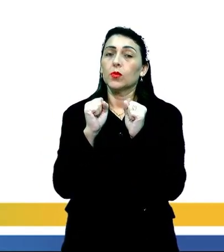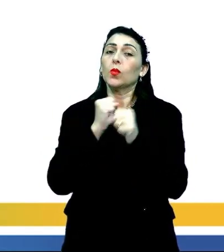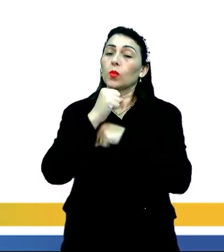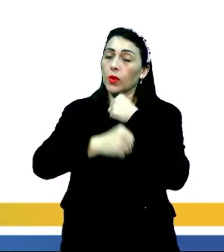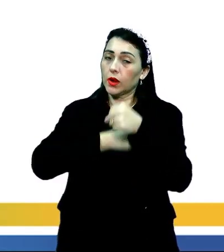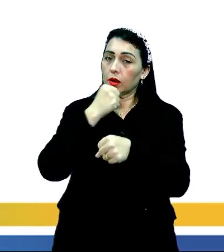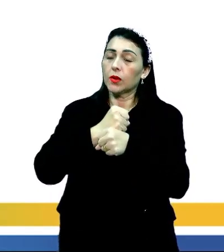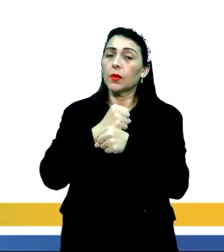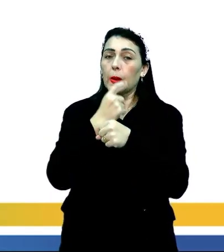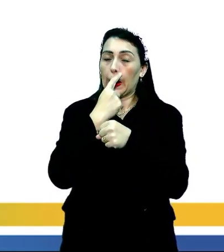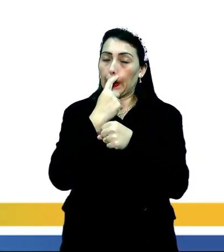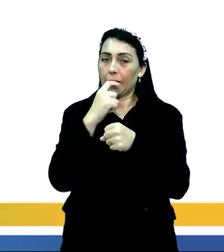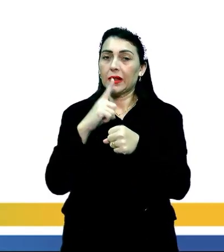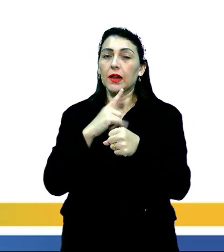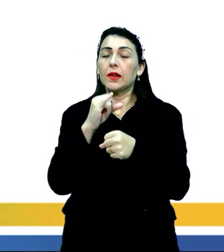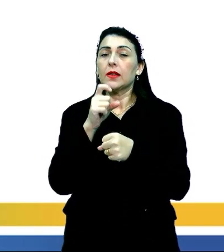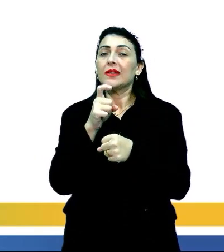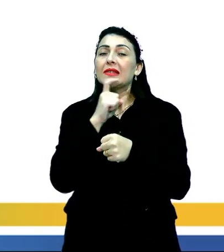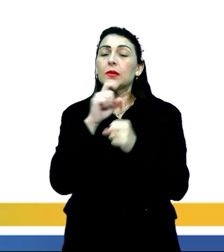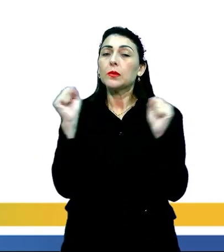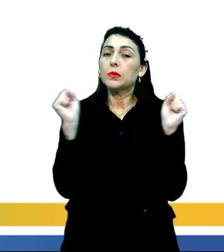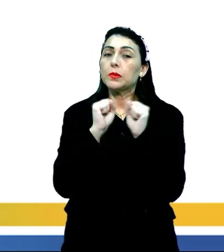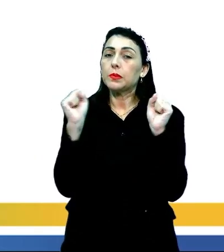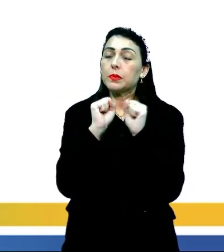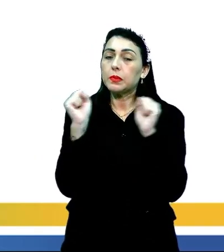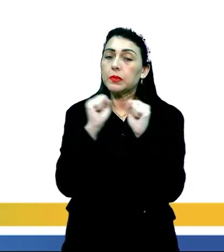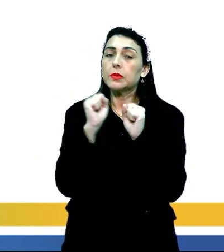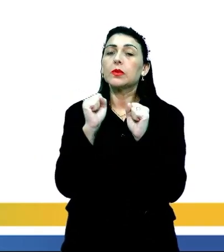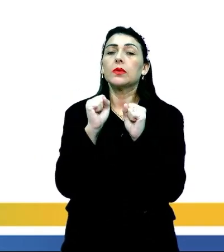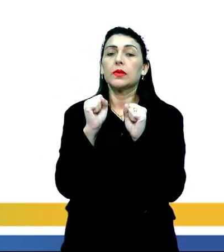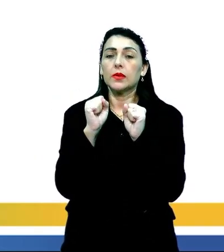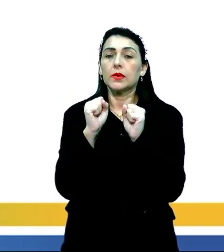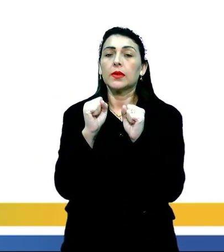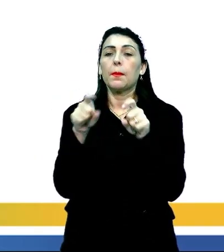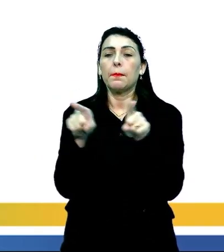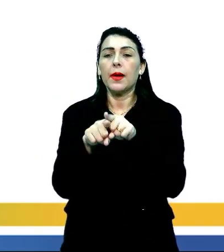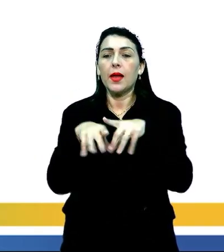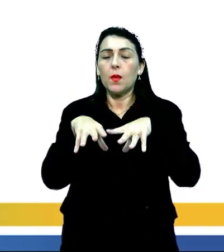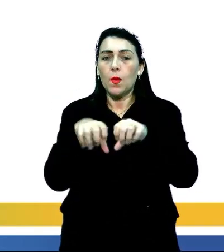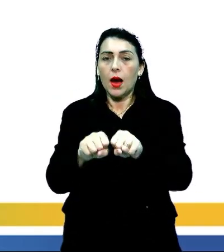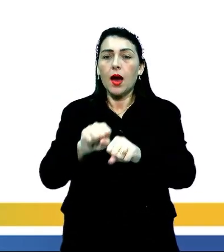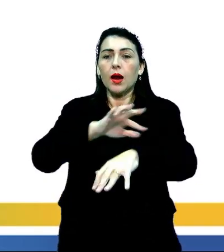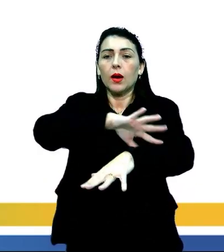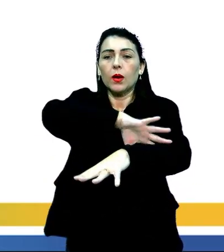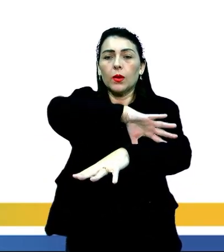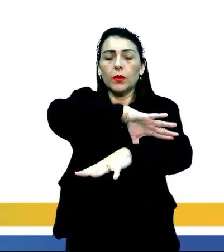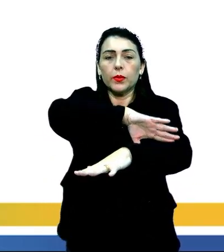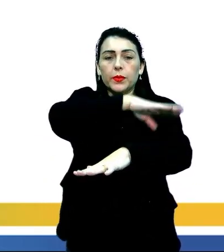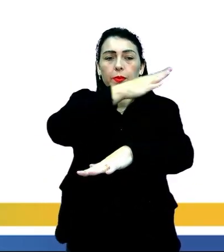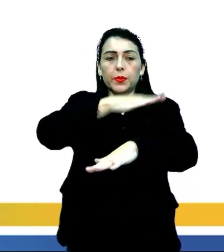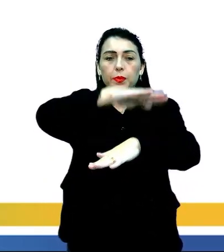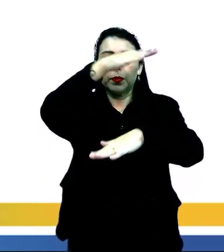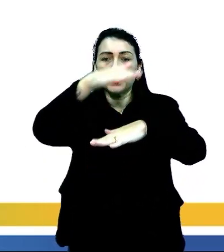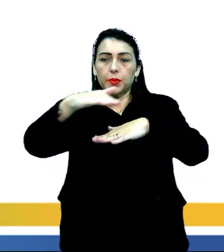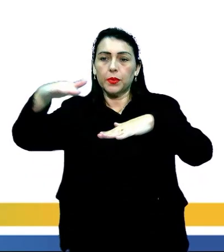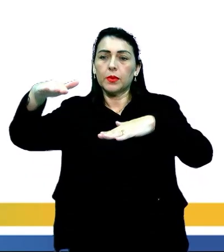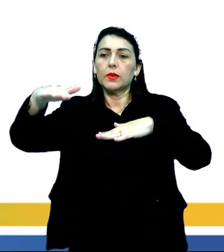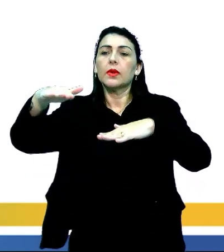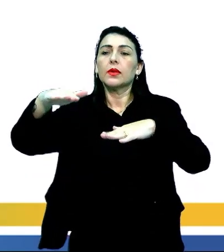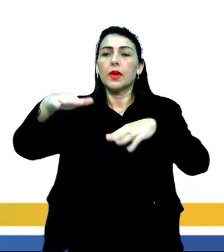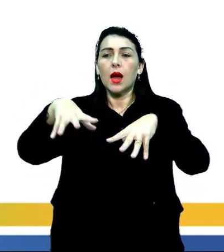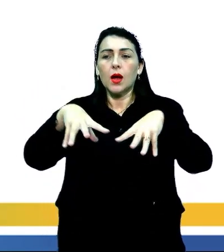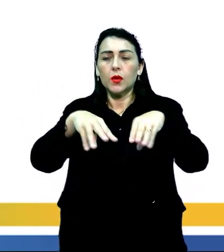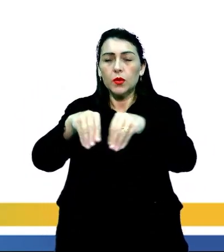do ano. A gente tem invernos relativamente brandos e a gente tem aí uma região dentro desse